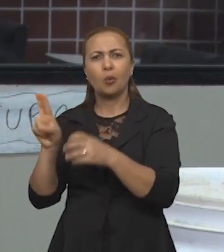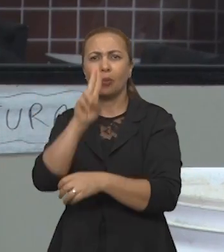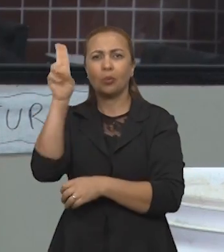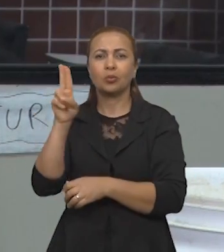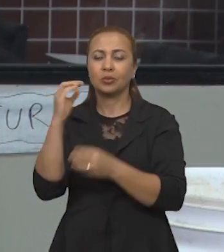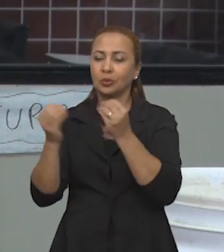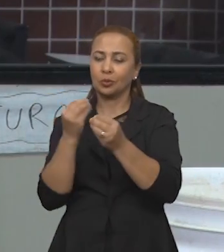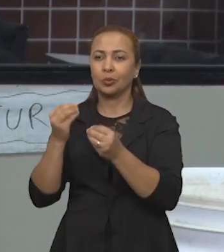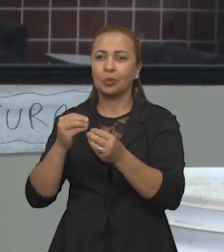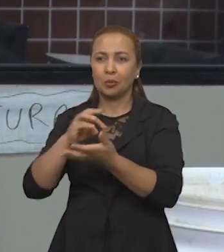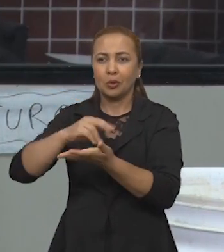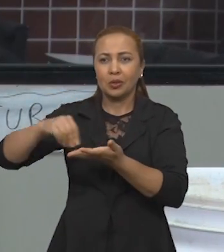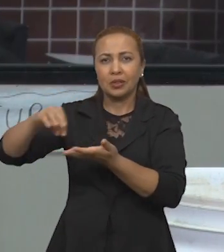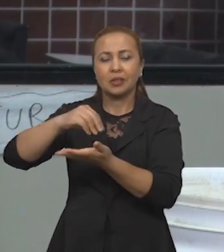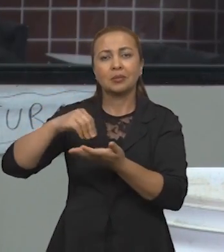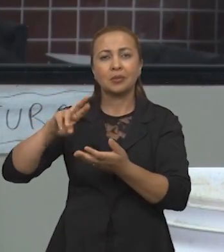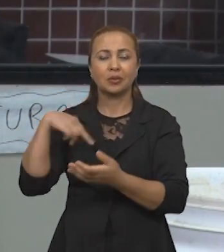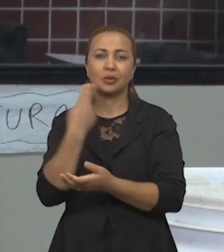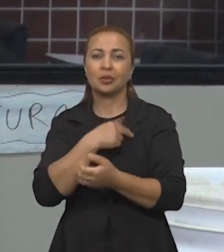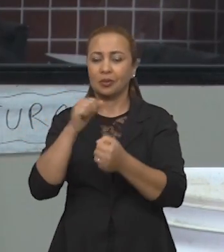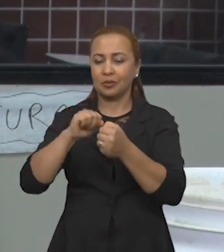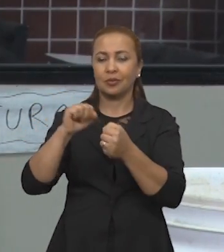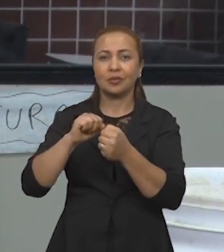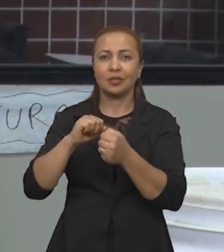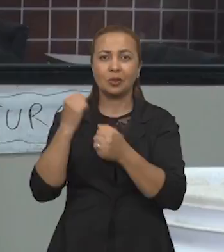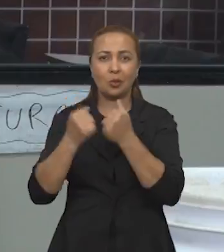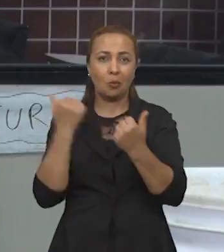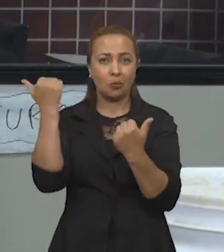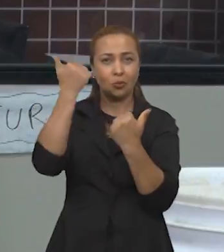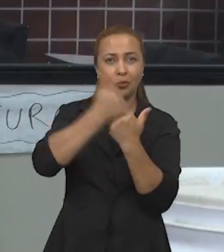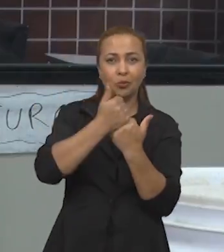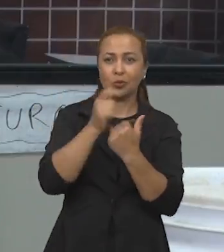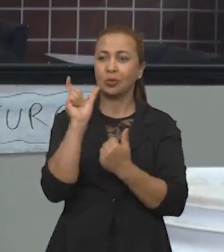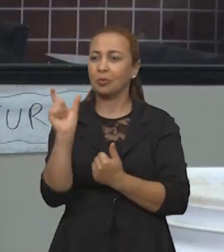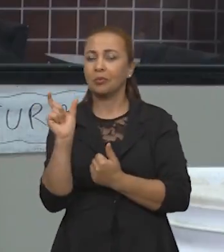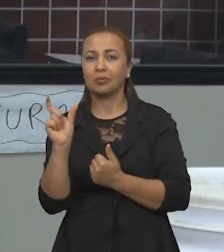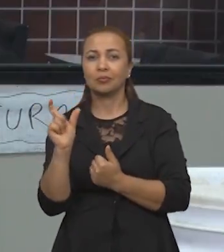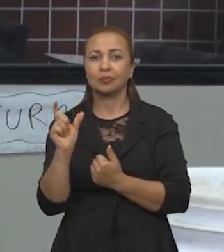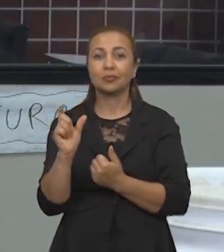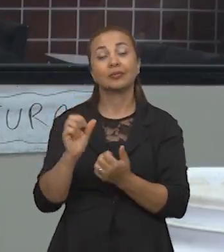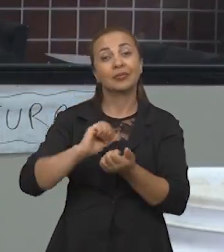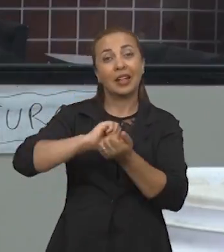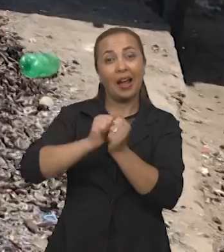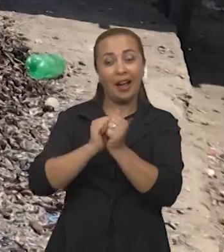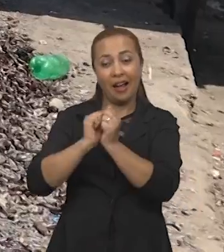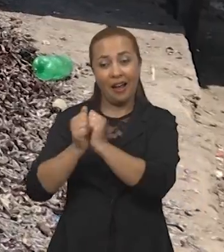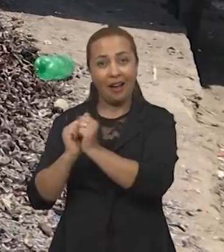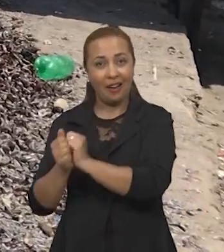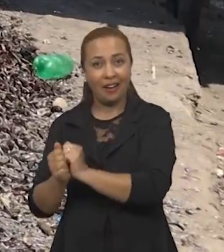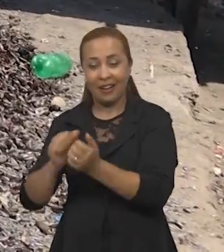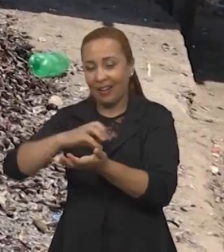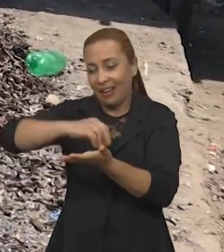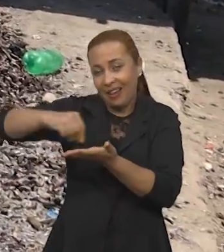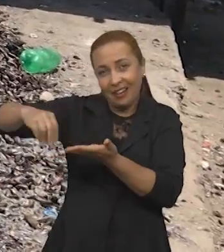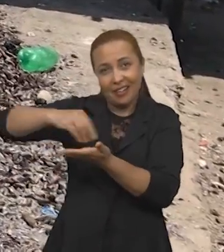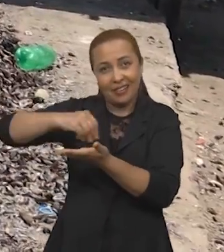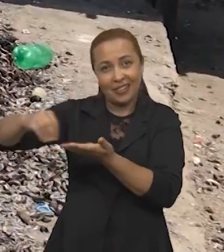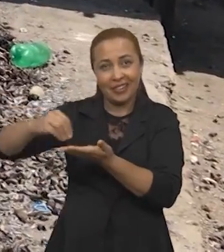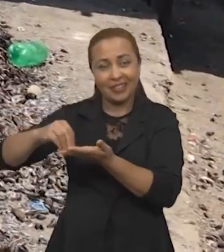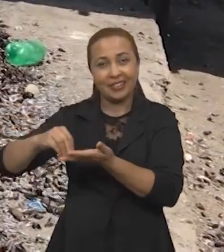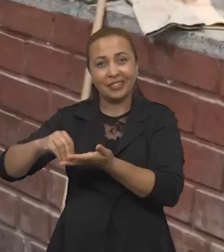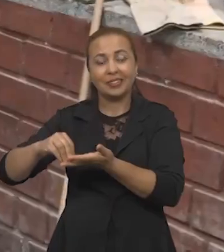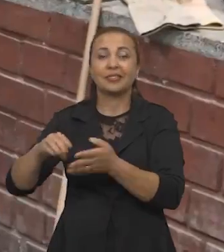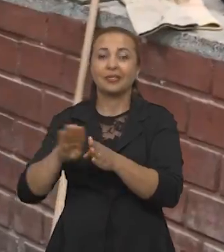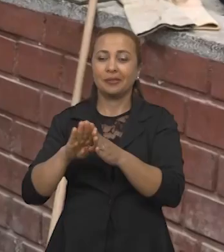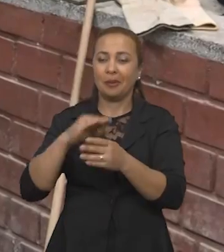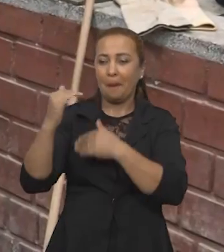agregado em materiais cimentícios. Então, nós fizemos como substituição parcial da areia, nós fizemos a coleta das conchas na Ilha de